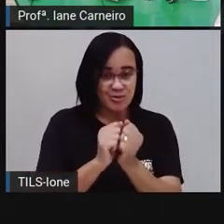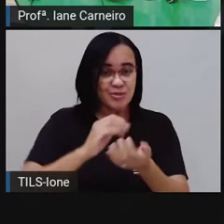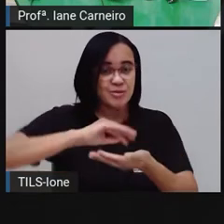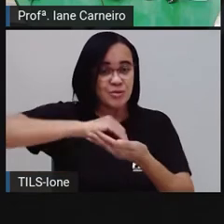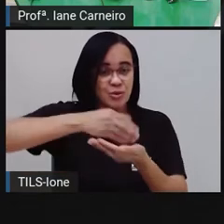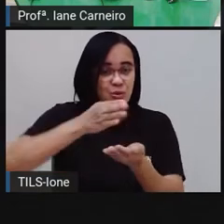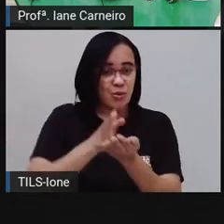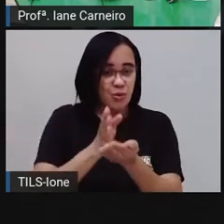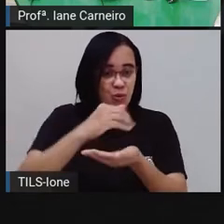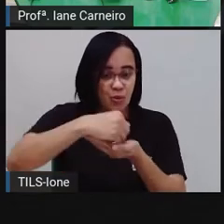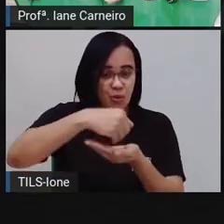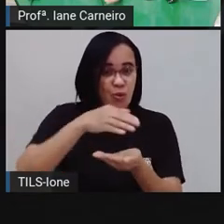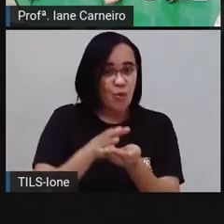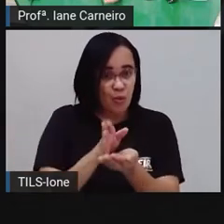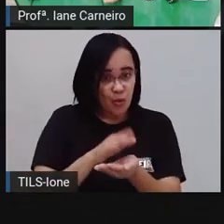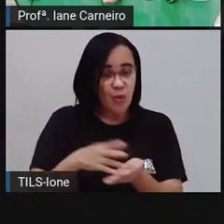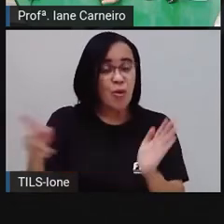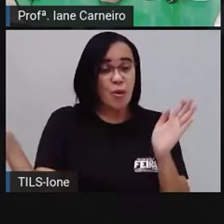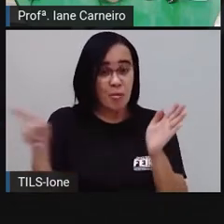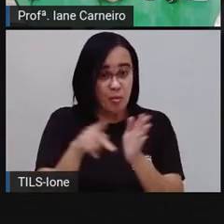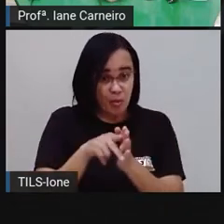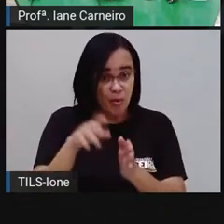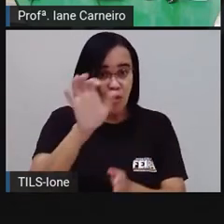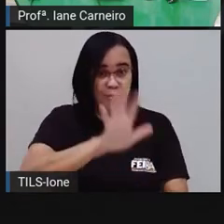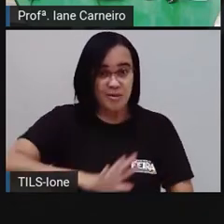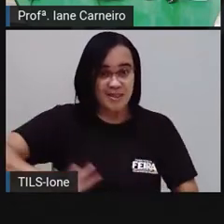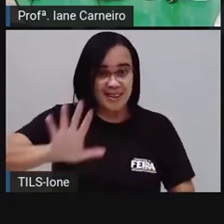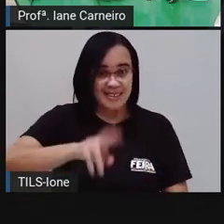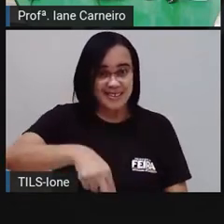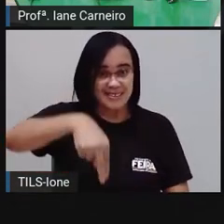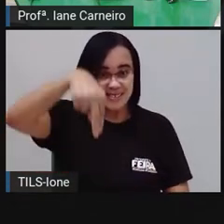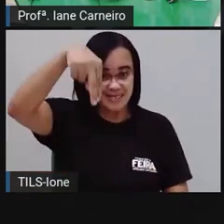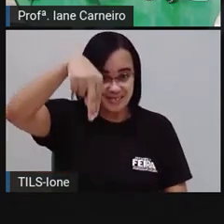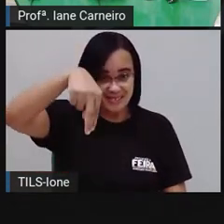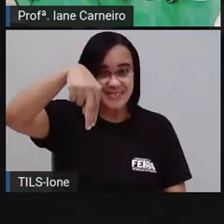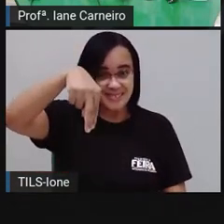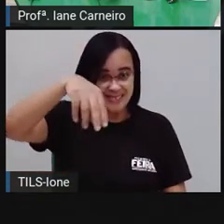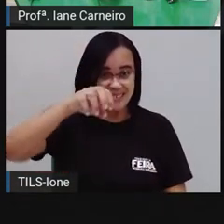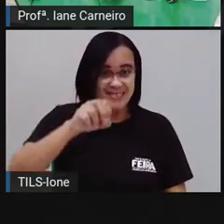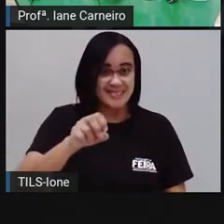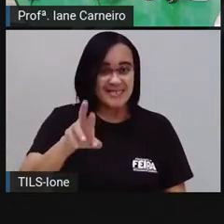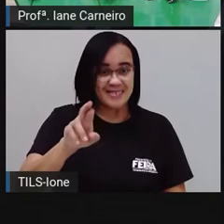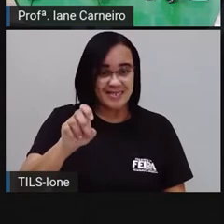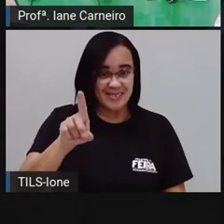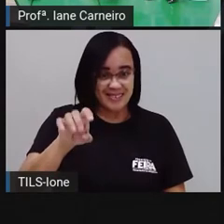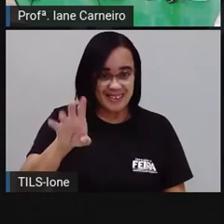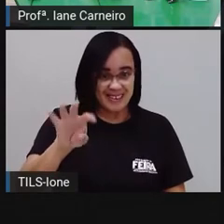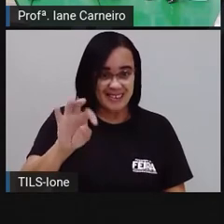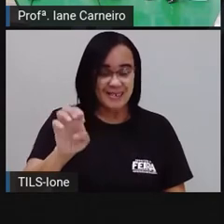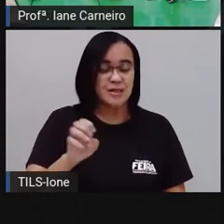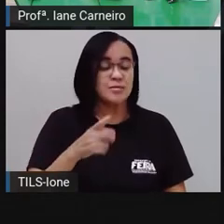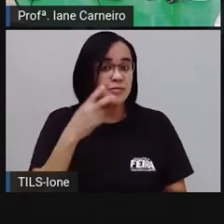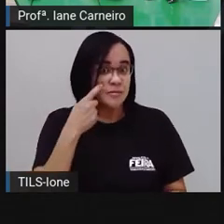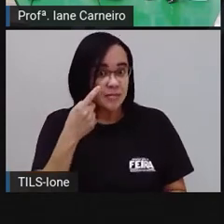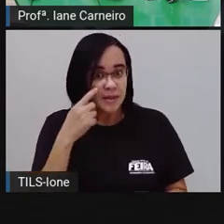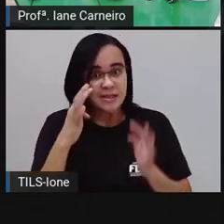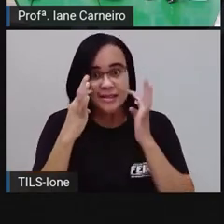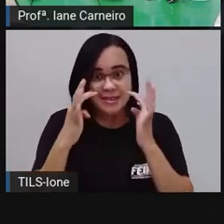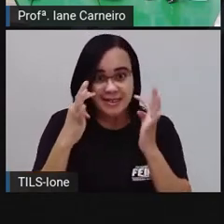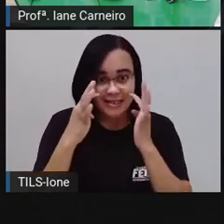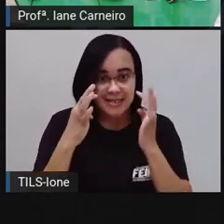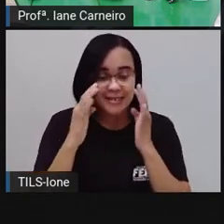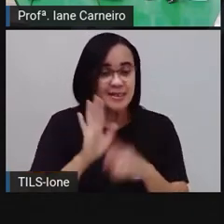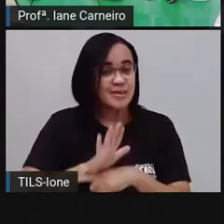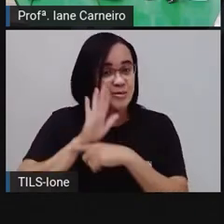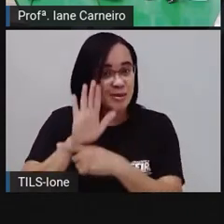tá preparado? Então, já, ó. Fica bem de olho na receita pra você poder, né? Ajudar a mamãe aí na hora do preparo do cuscuz. Aquele